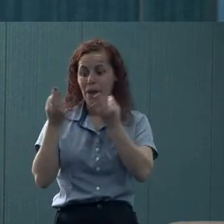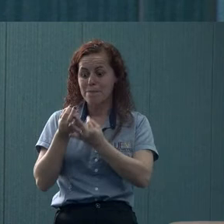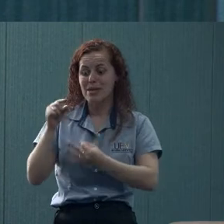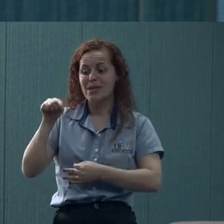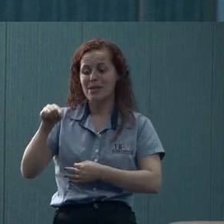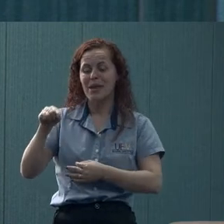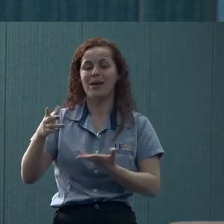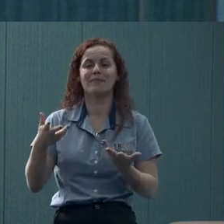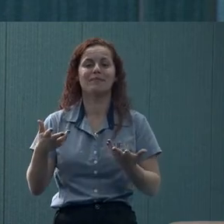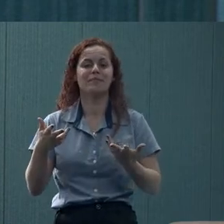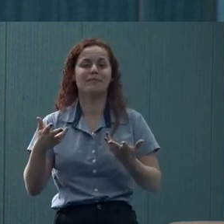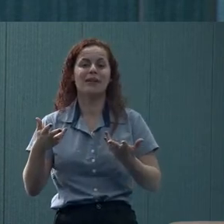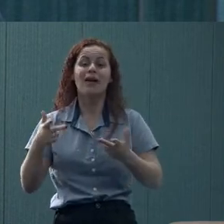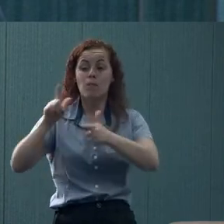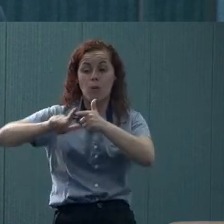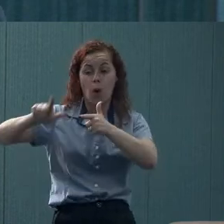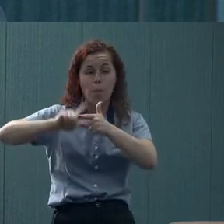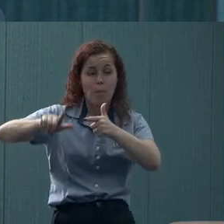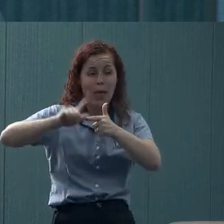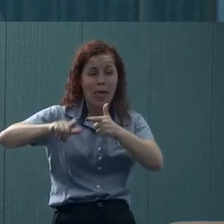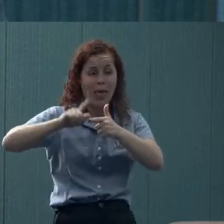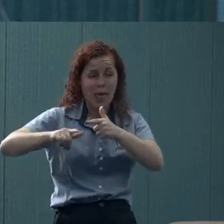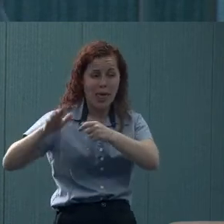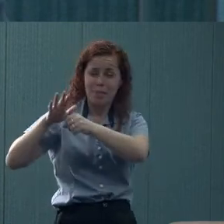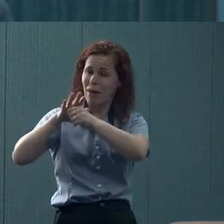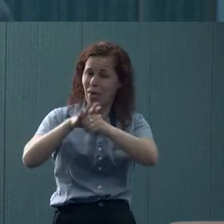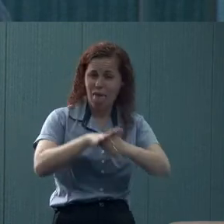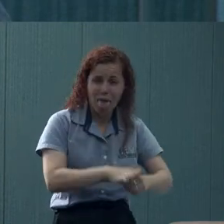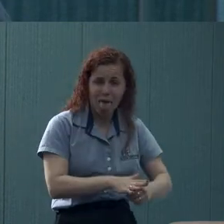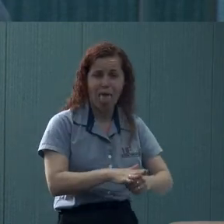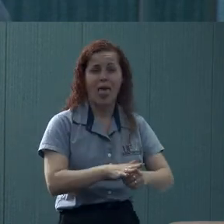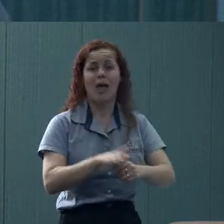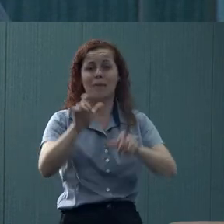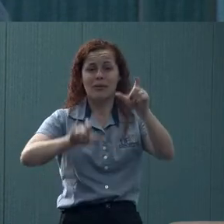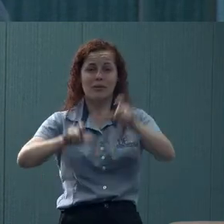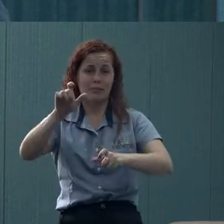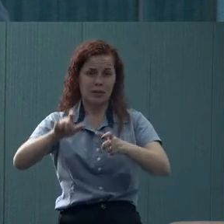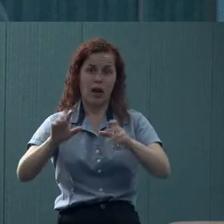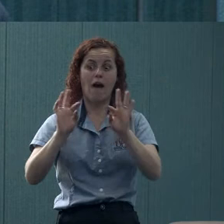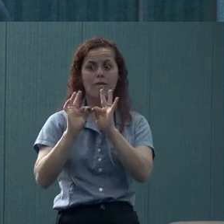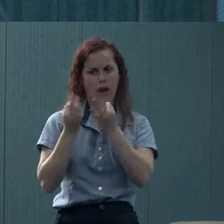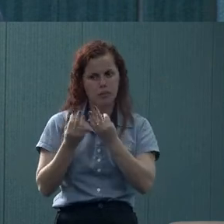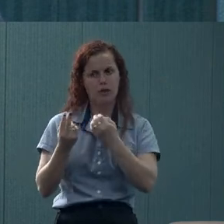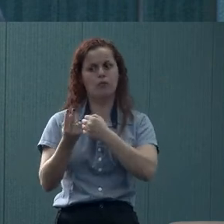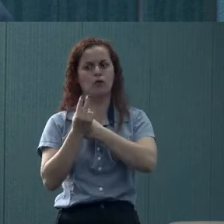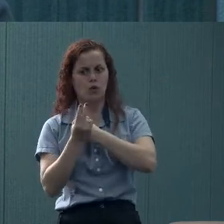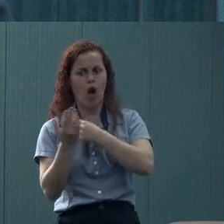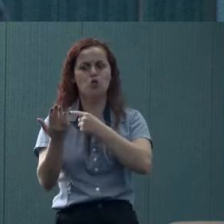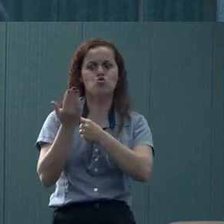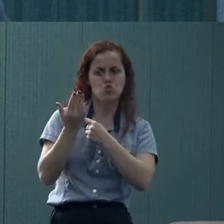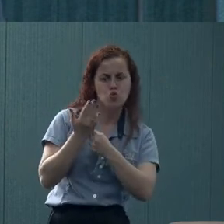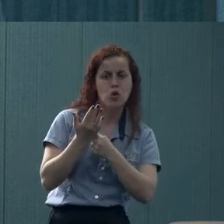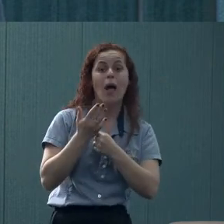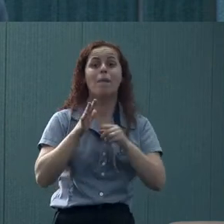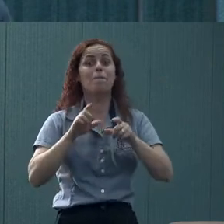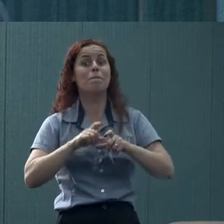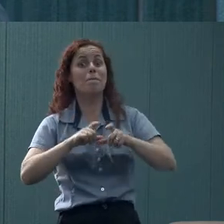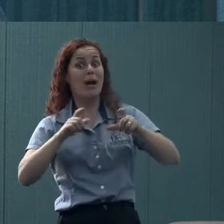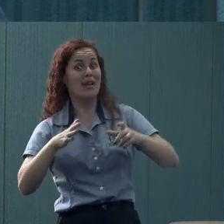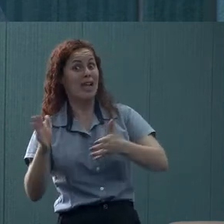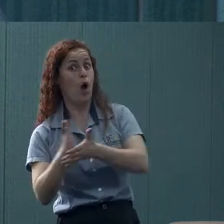grande problema para as pessoas em vários níveis. Algumas famílias são muito protetoras, ajudam muito, acolhem.